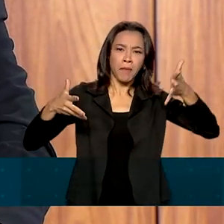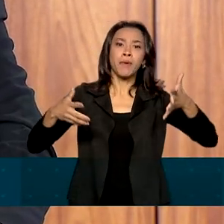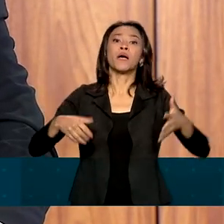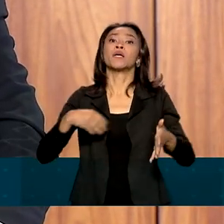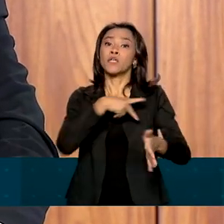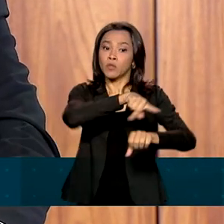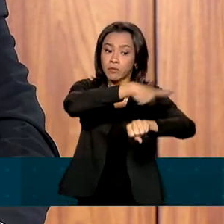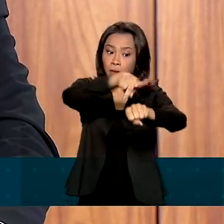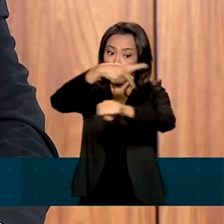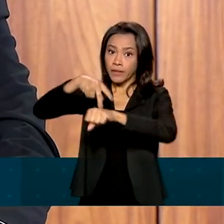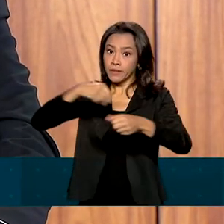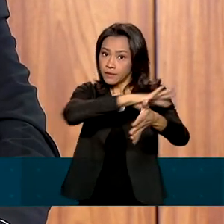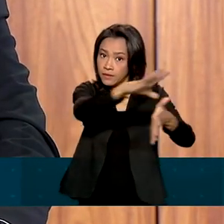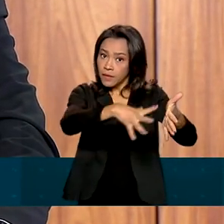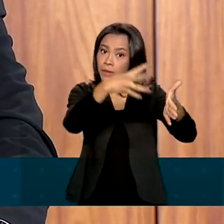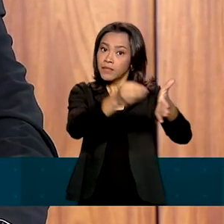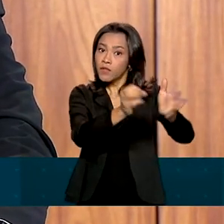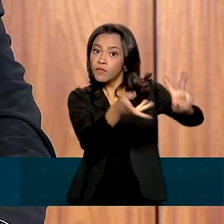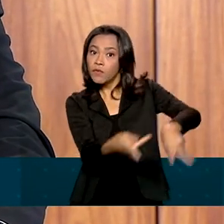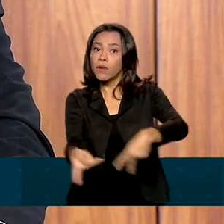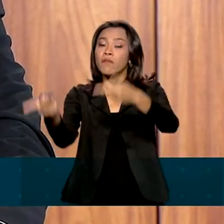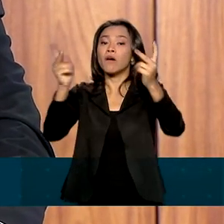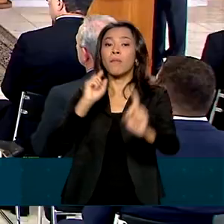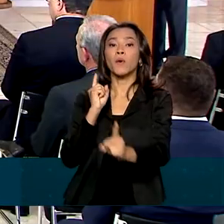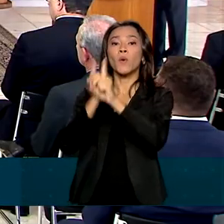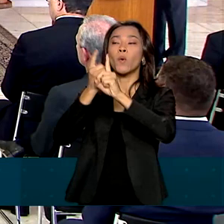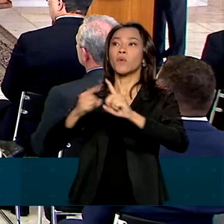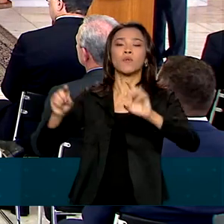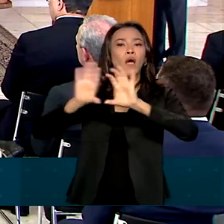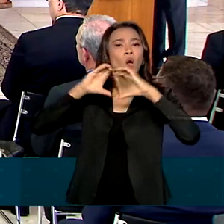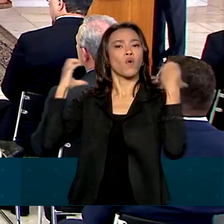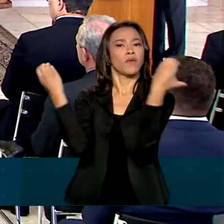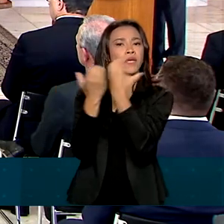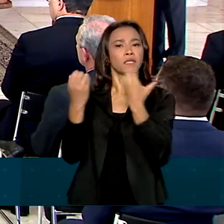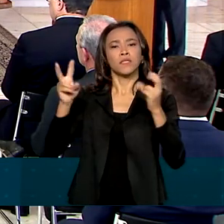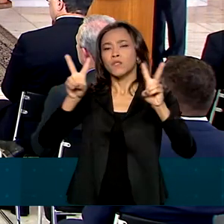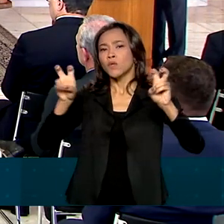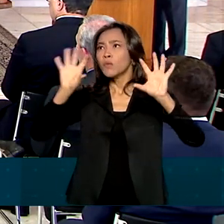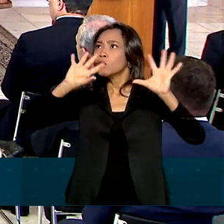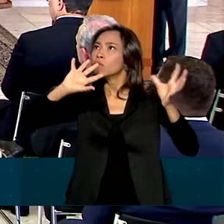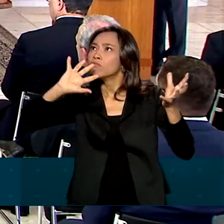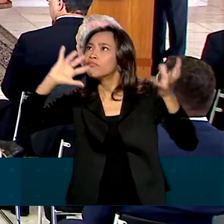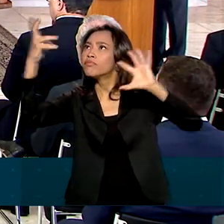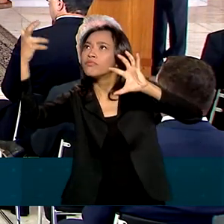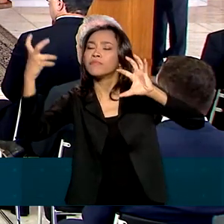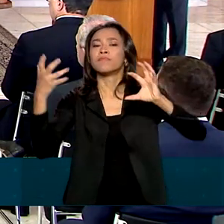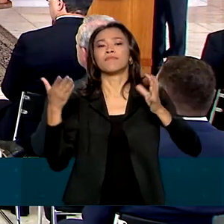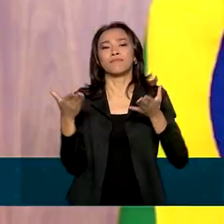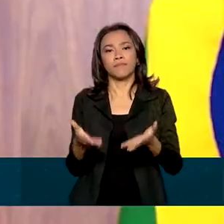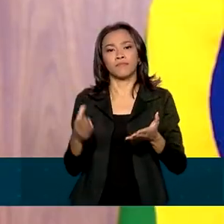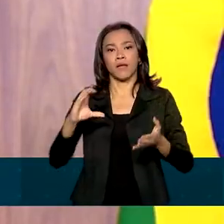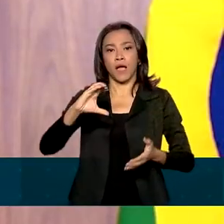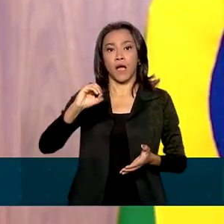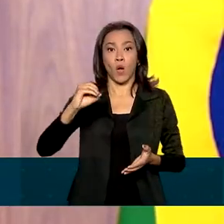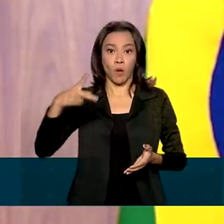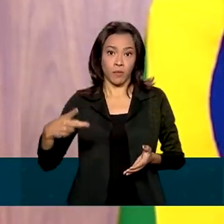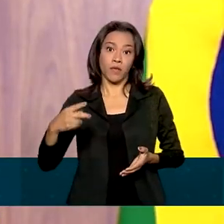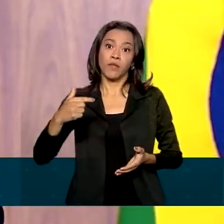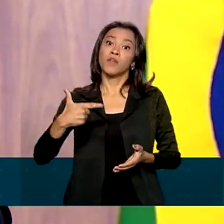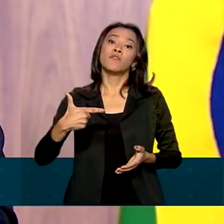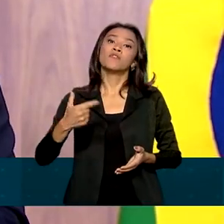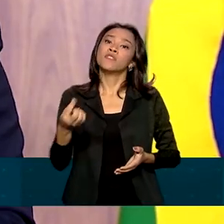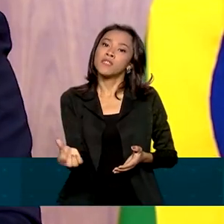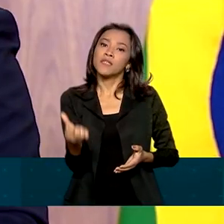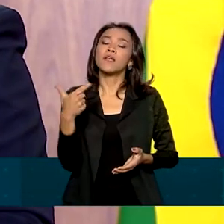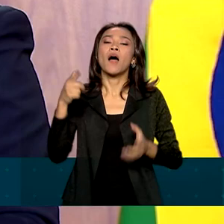amazônica vão levar para a Conferência das Nações Unidas sobre mudanças climáticas, a COP26, que ocorre em